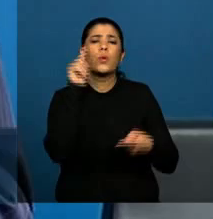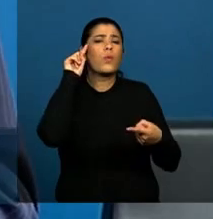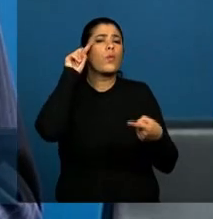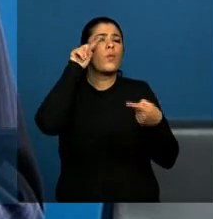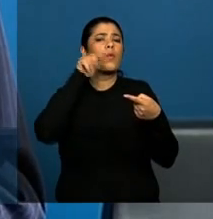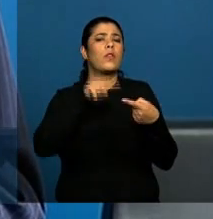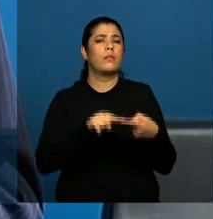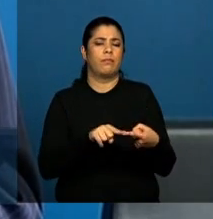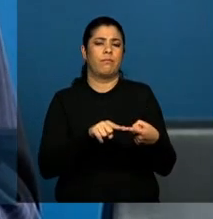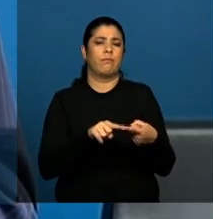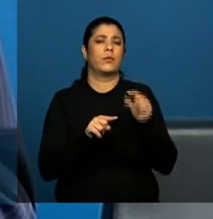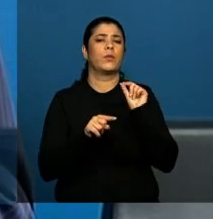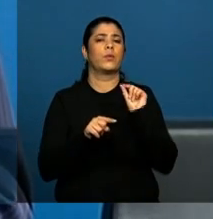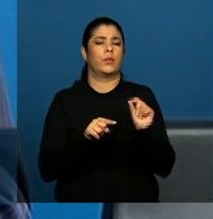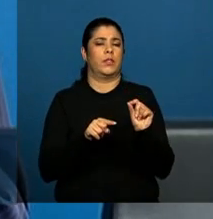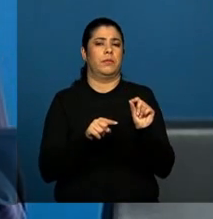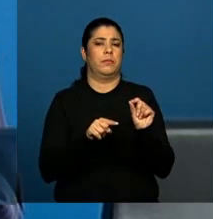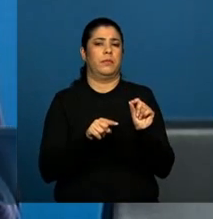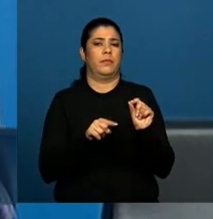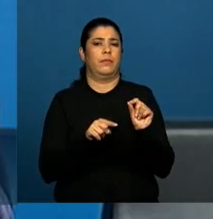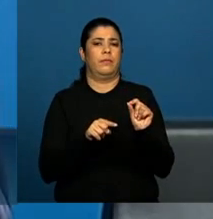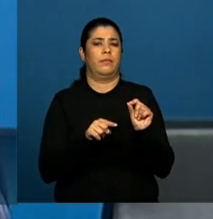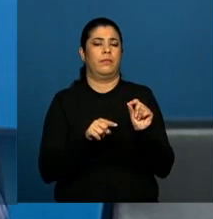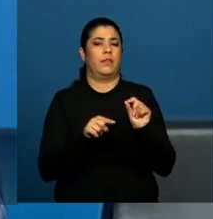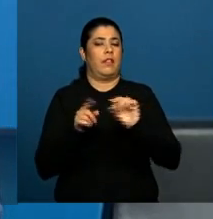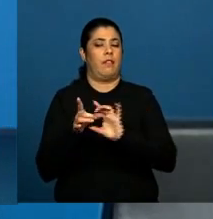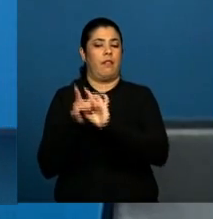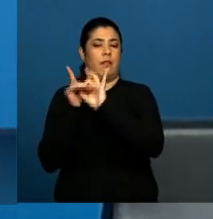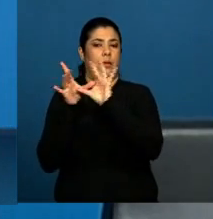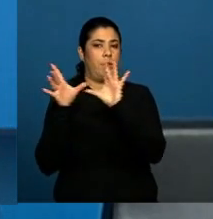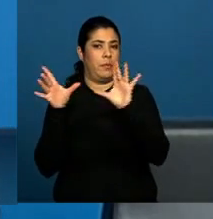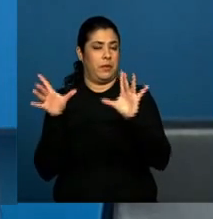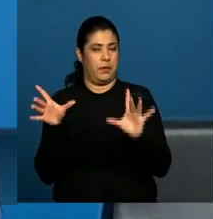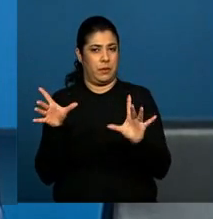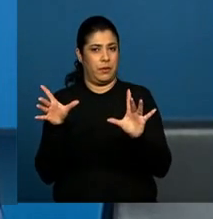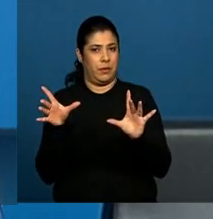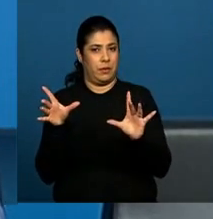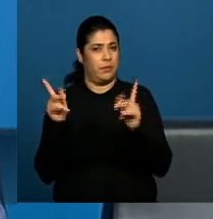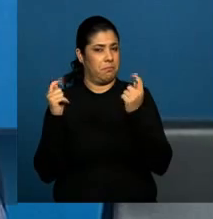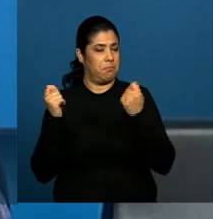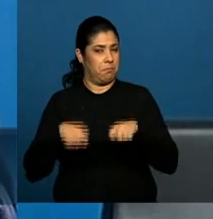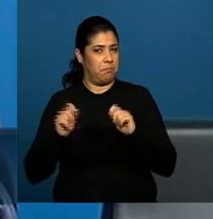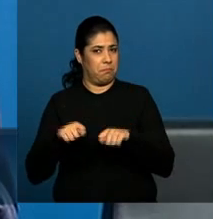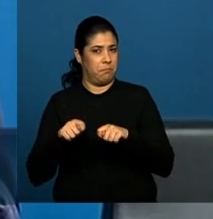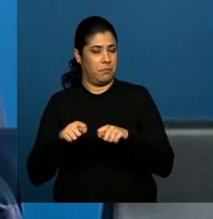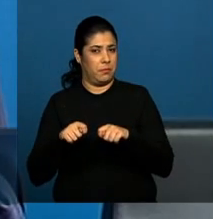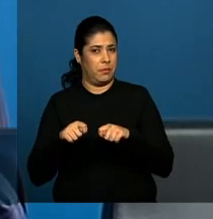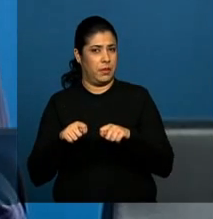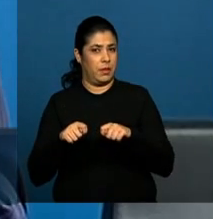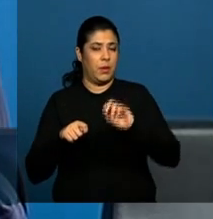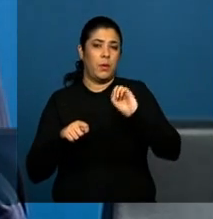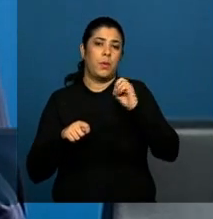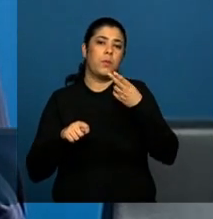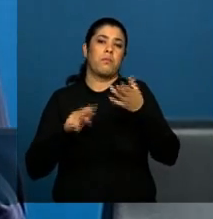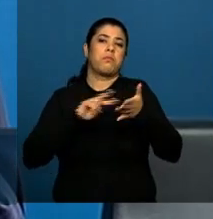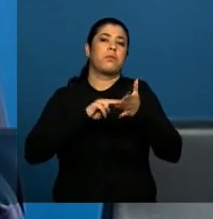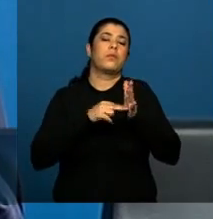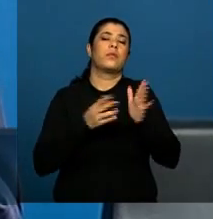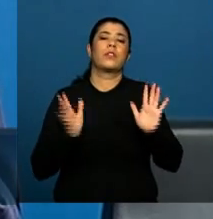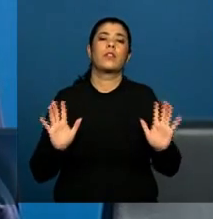entre a liberdade necessária, ou seja,